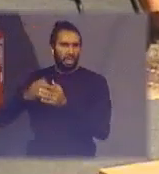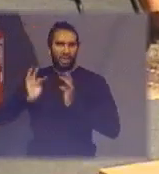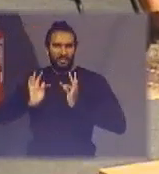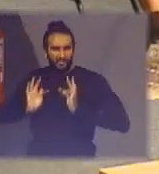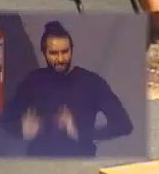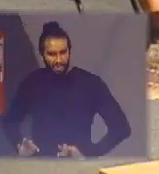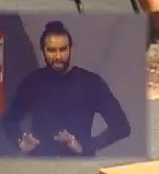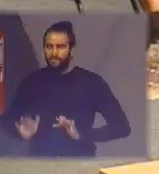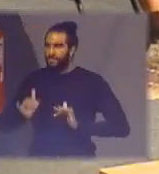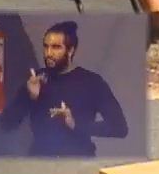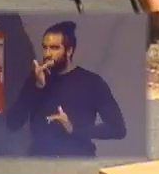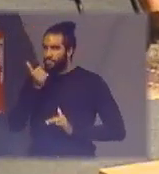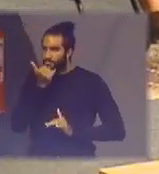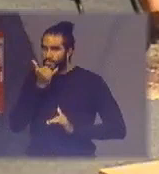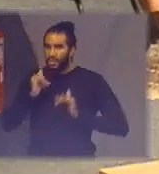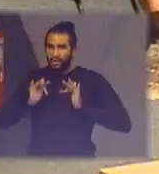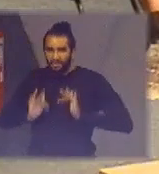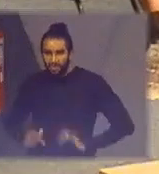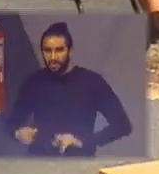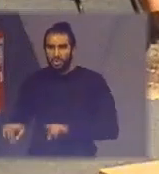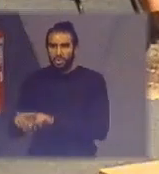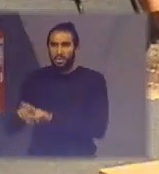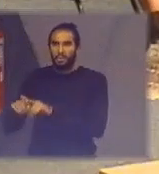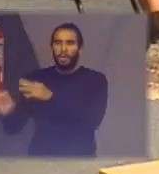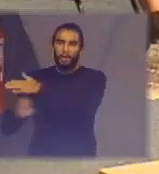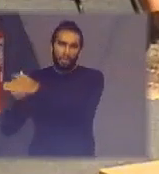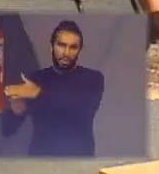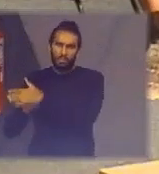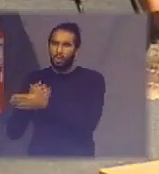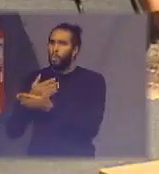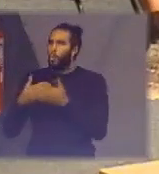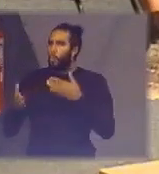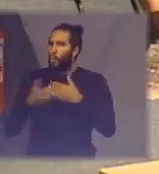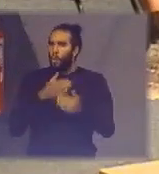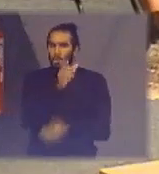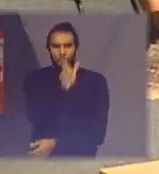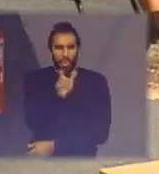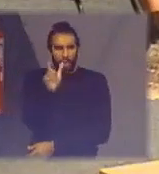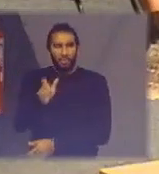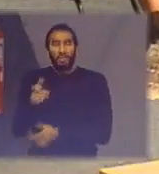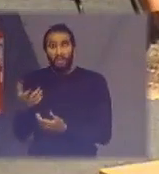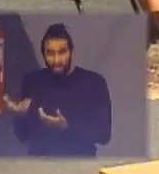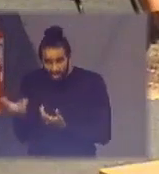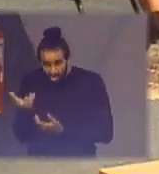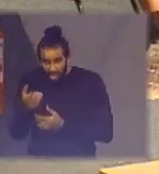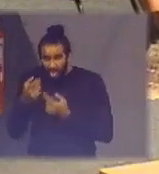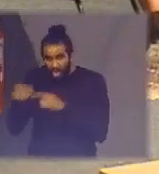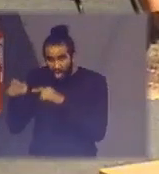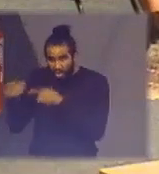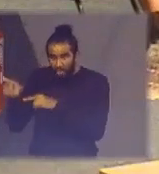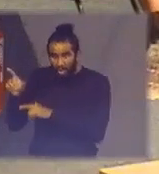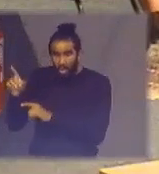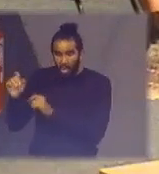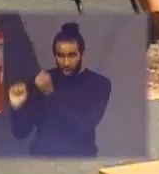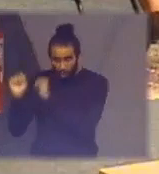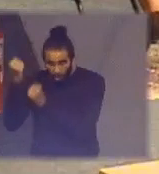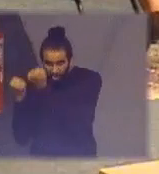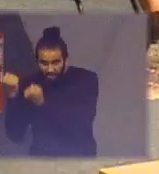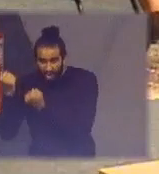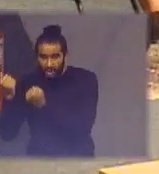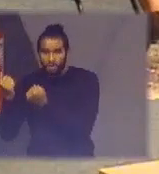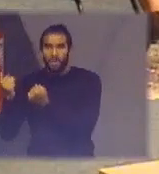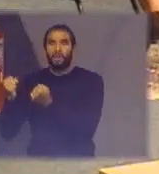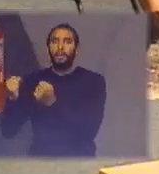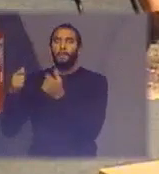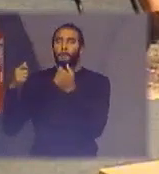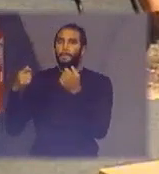como pessoa jurídica qualquer um de vocês quiser reclamar com o fabricante com a marca você tem